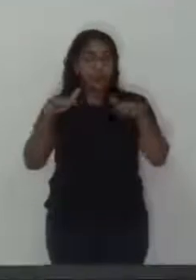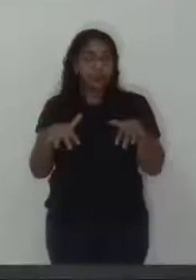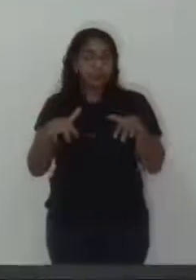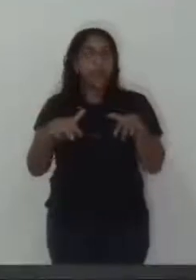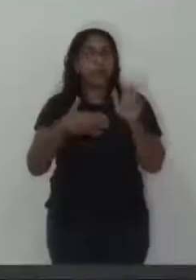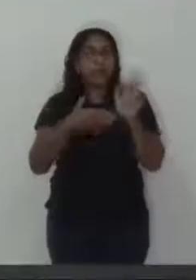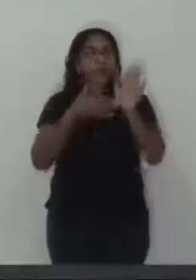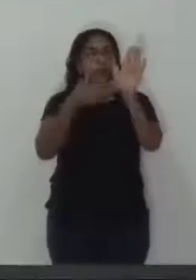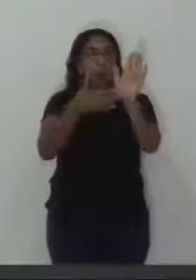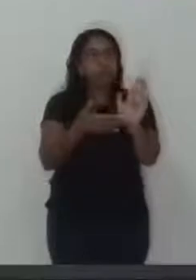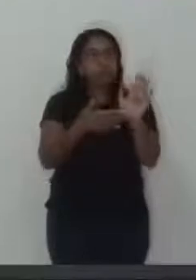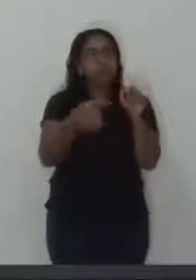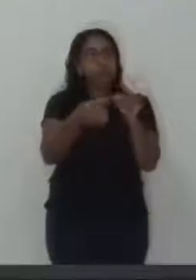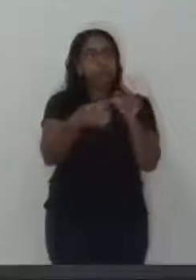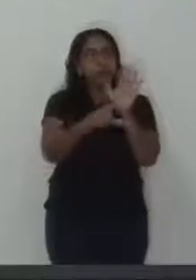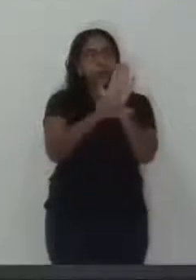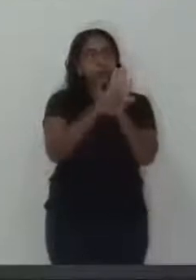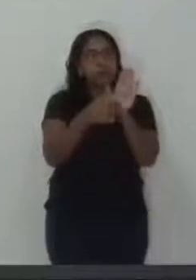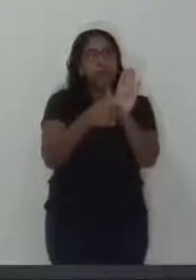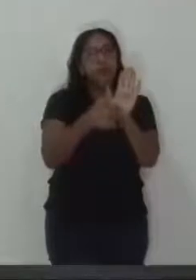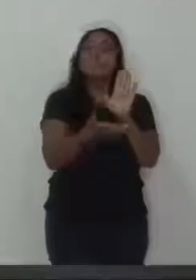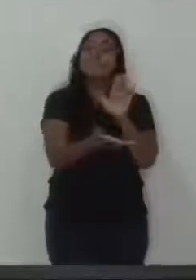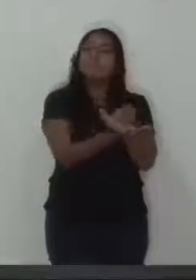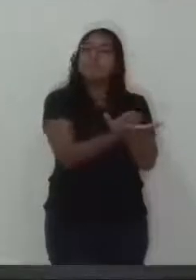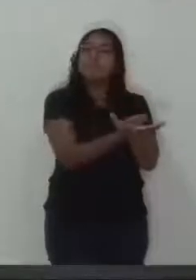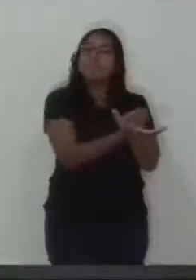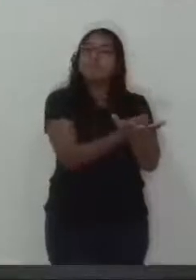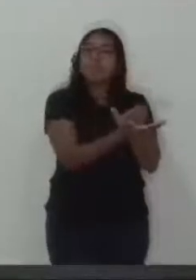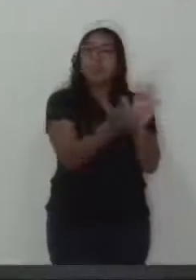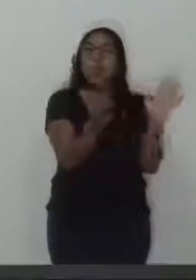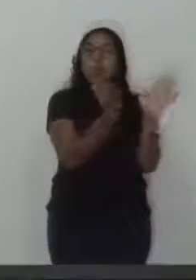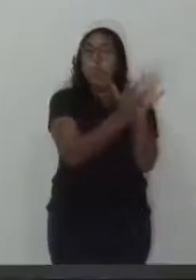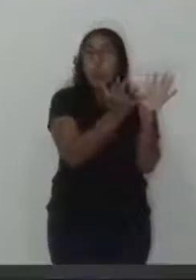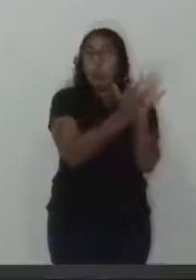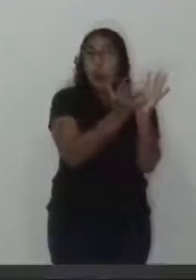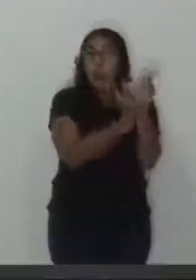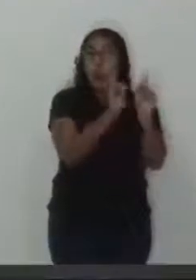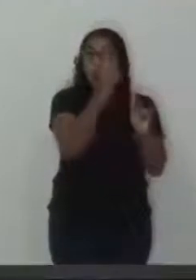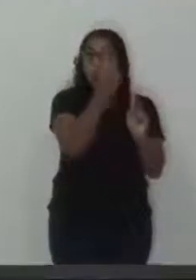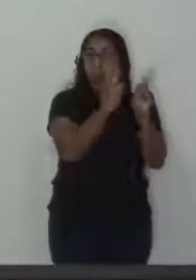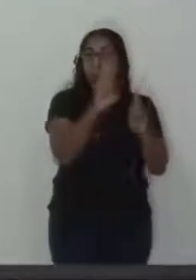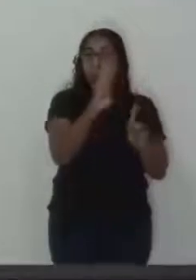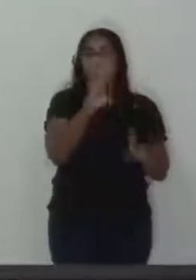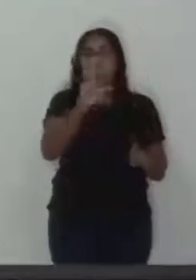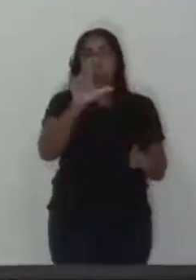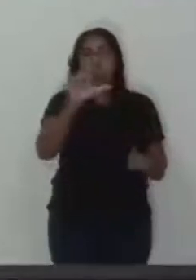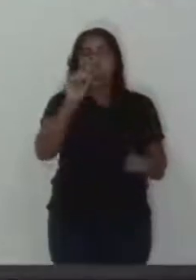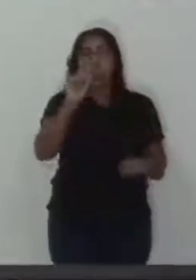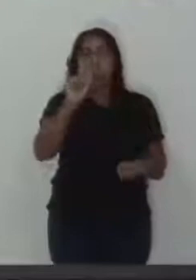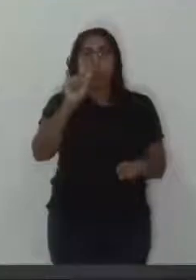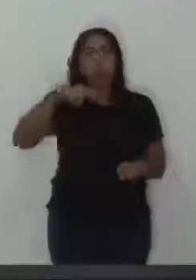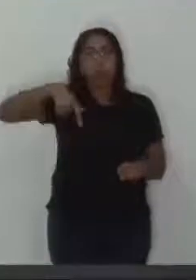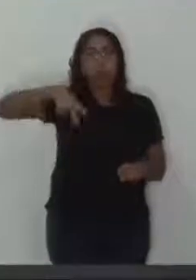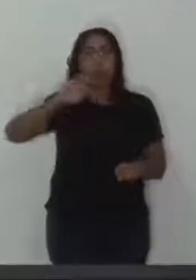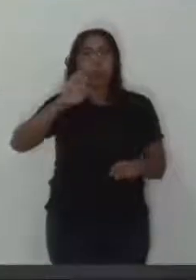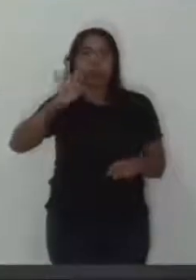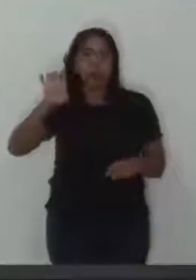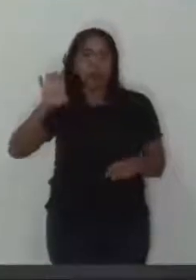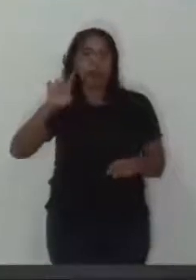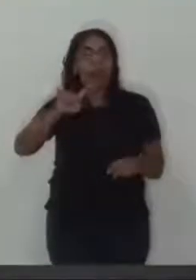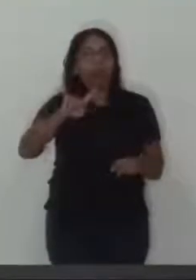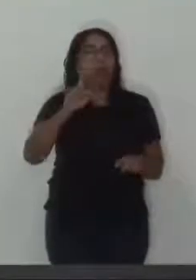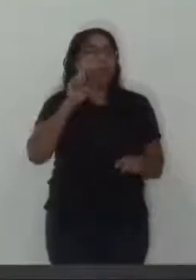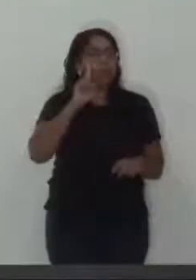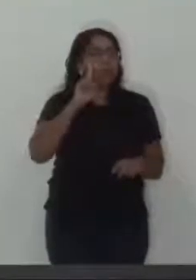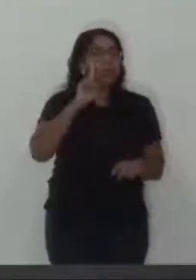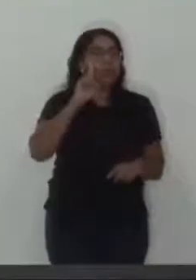Paulo, apresenta nos serviços regimentais, moção de aplausos ao Bloco Carnavalesco Bloquete, que realizou o Carnaval de Rua na cidade,